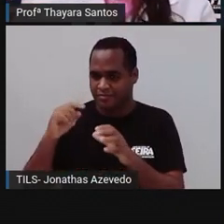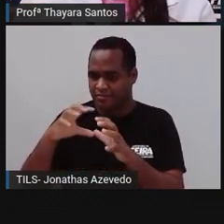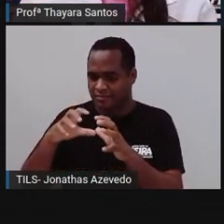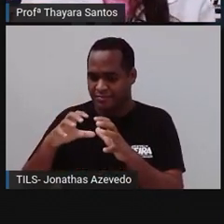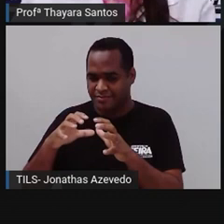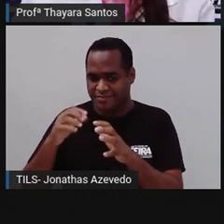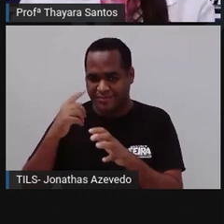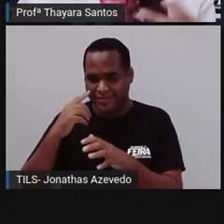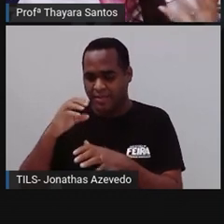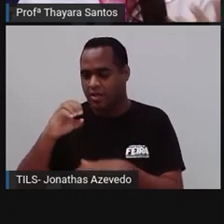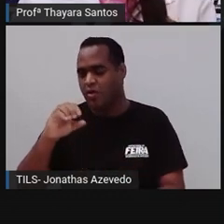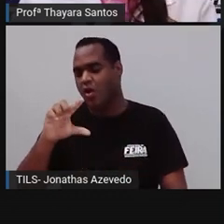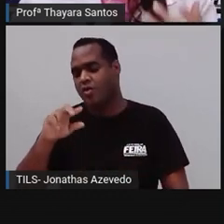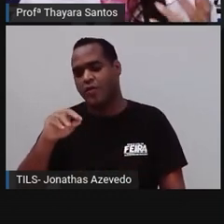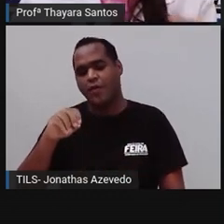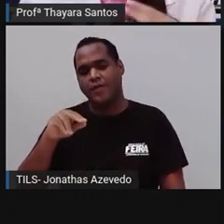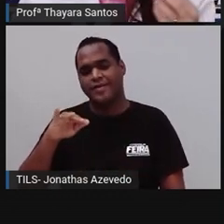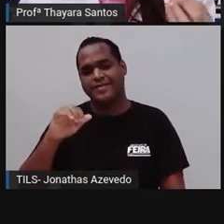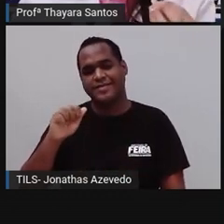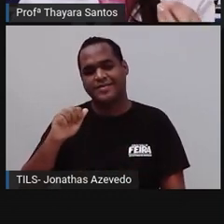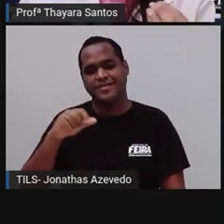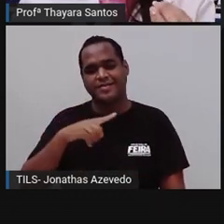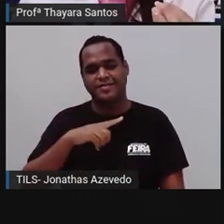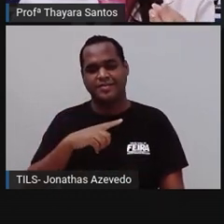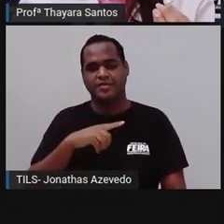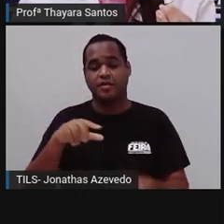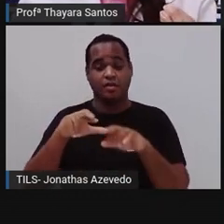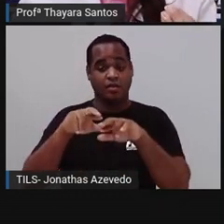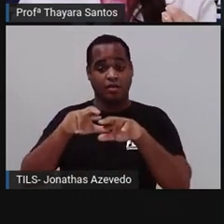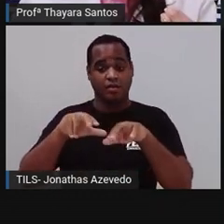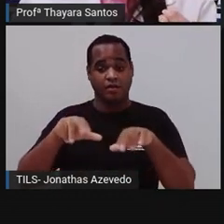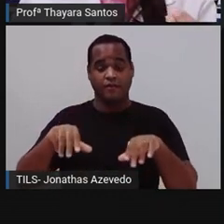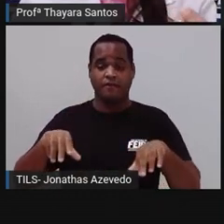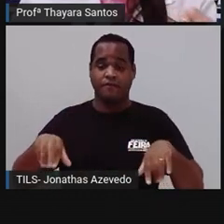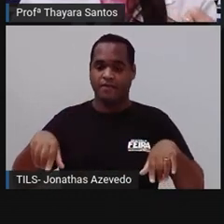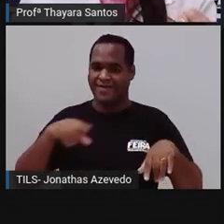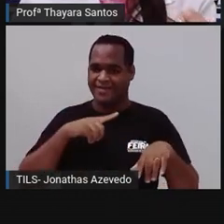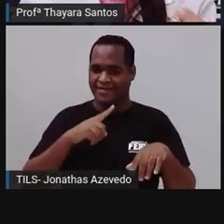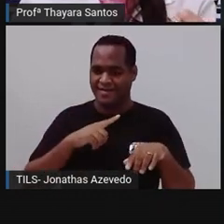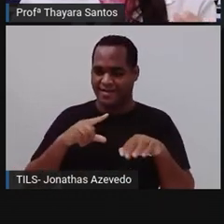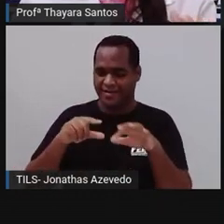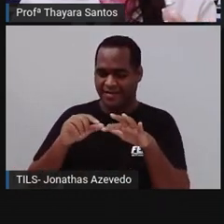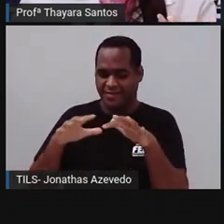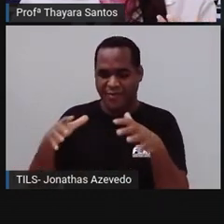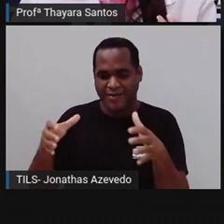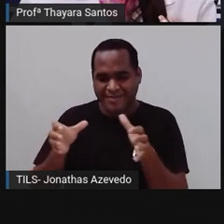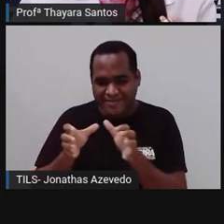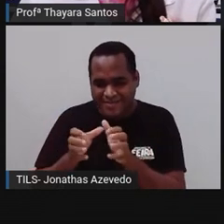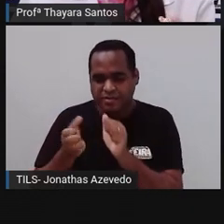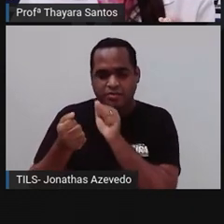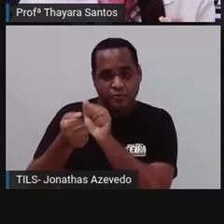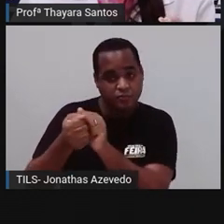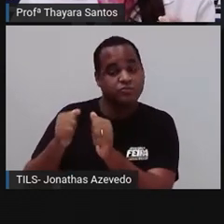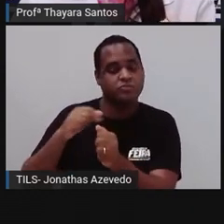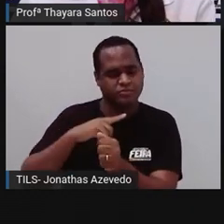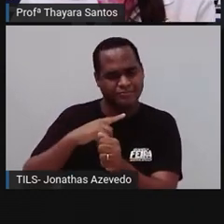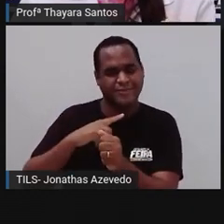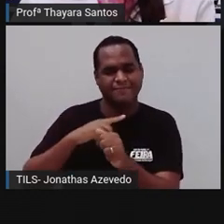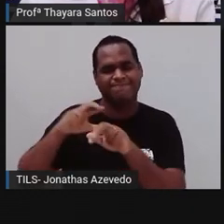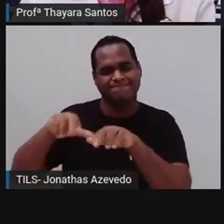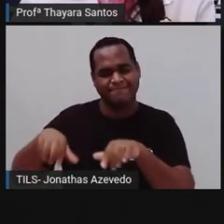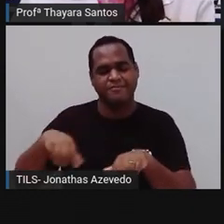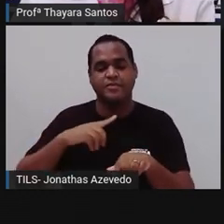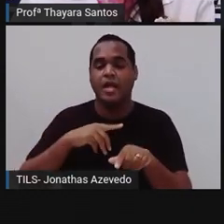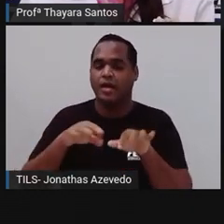na internet, vocês vão ver colônias aí que são cheias de, são várias esponjinhas vivendo juntas. Cada organismo, cada um